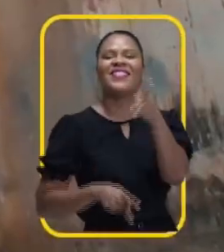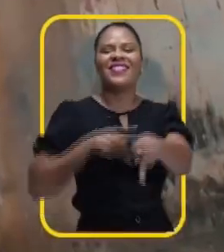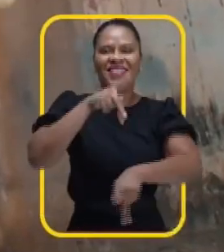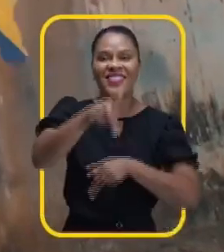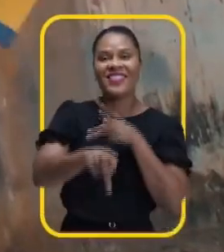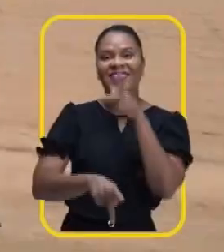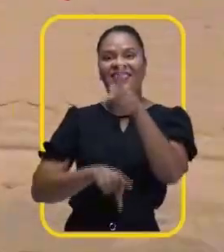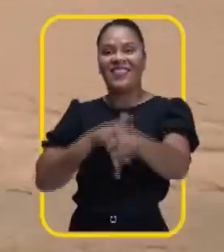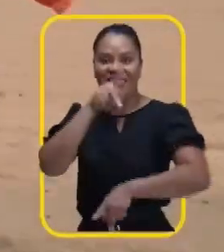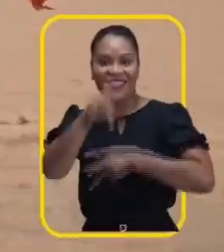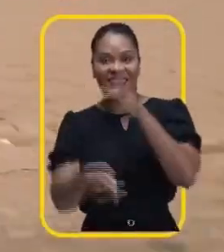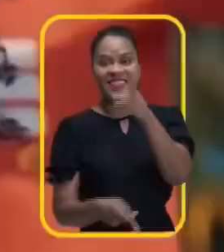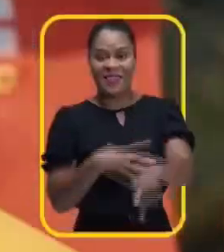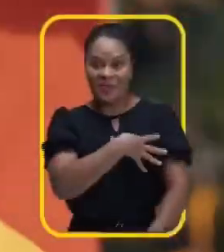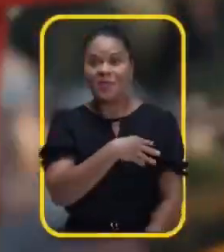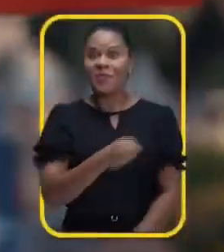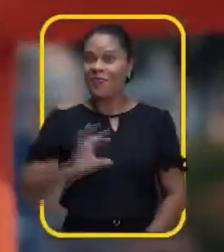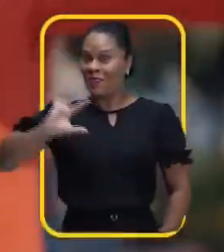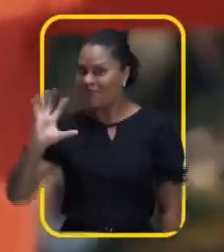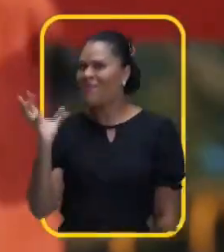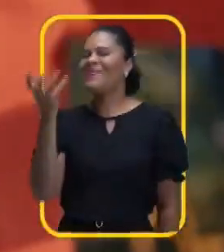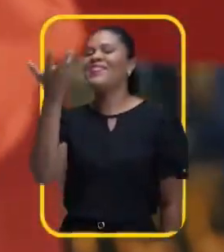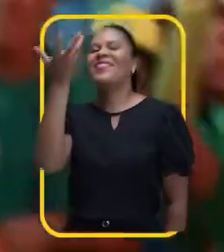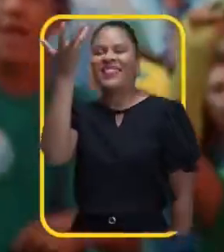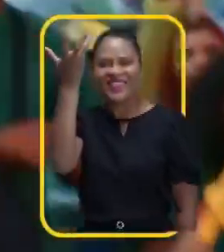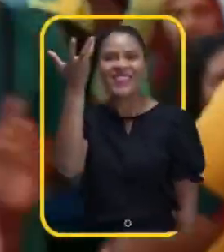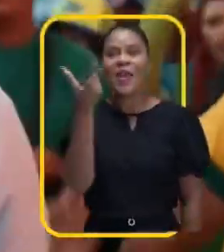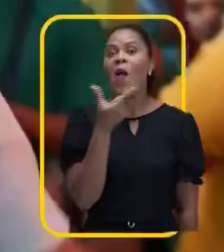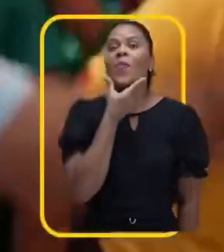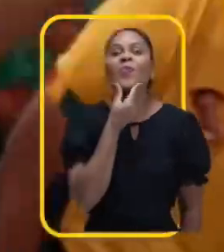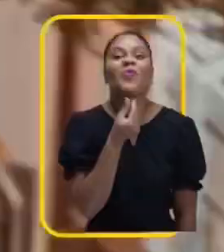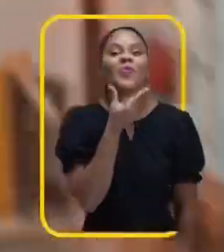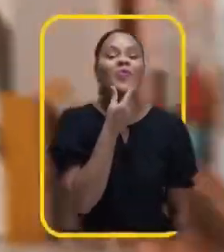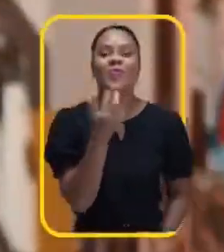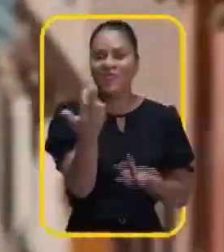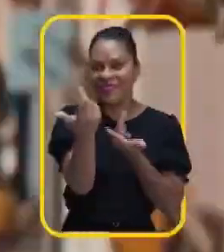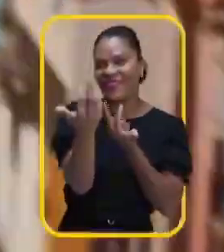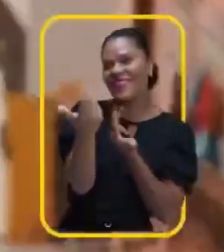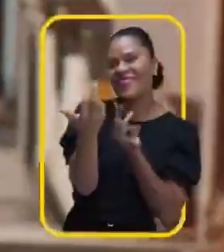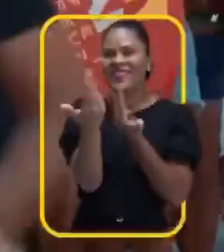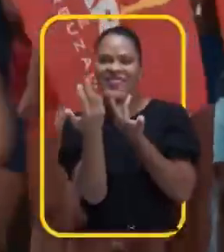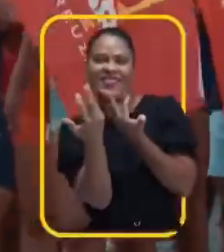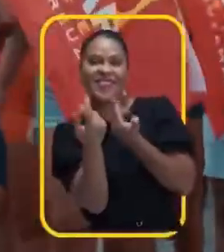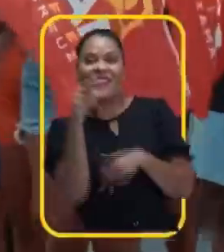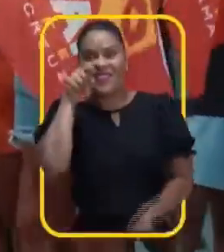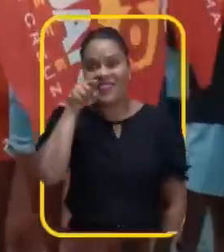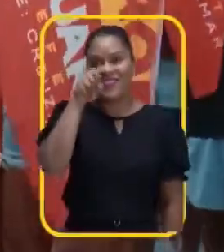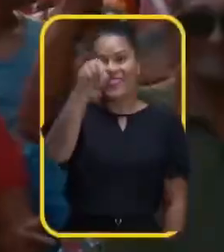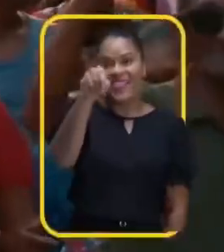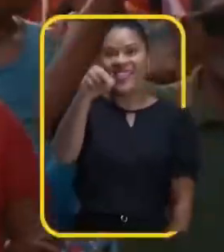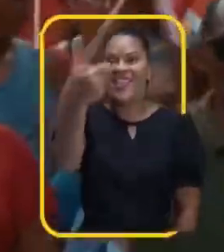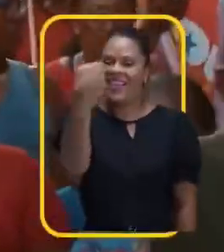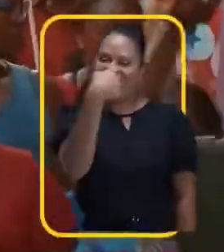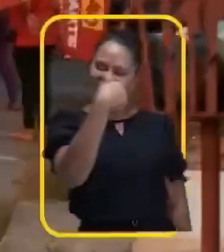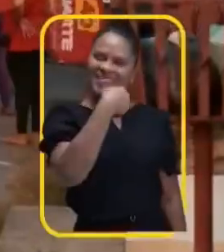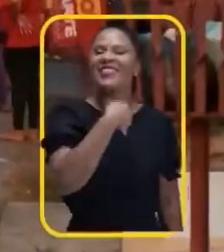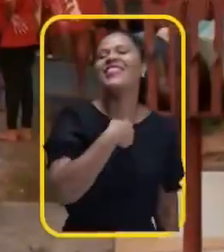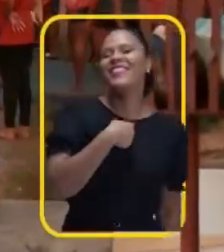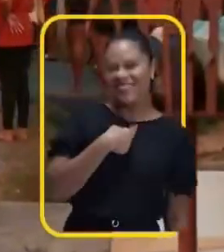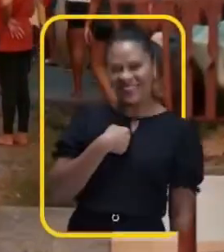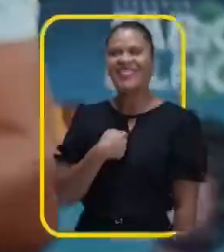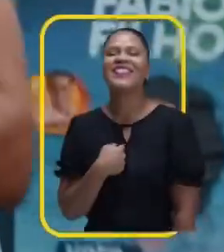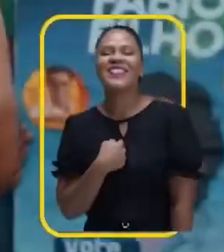povo, filho do tempo, um cara igual, você